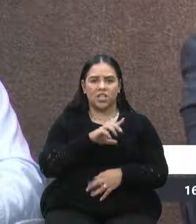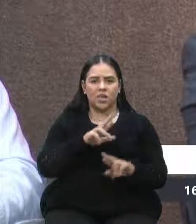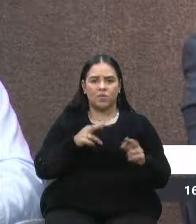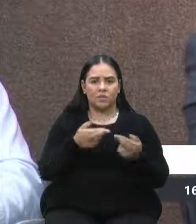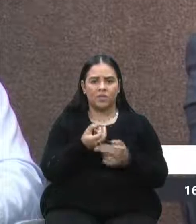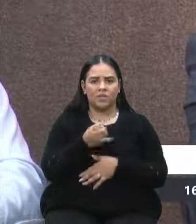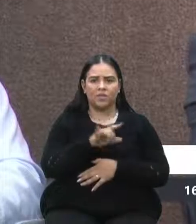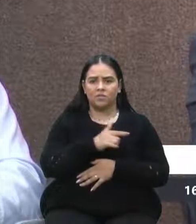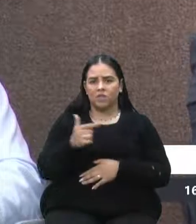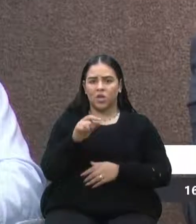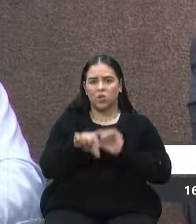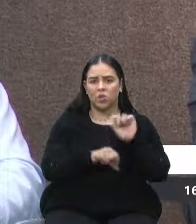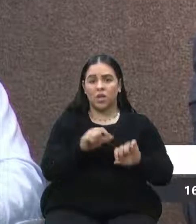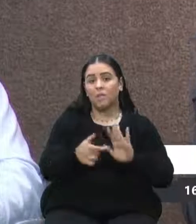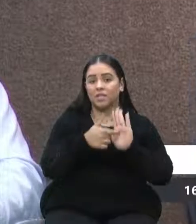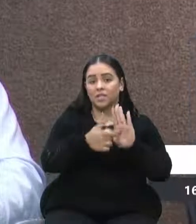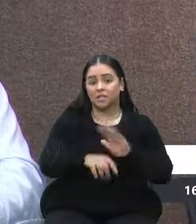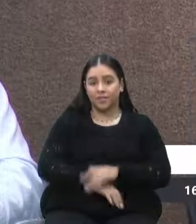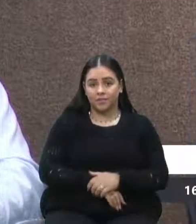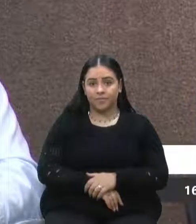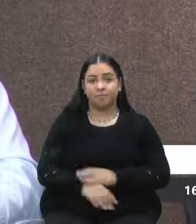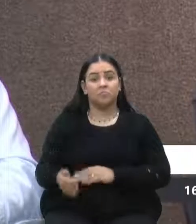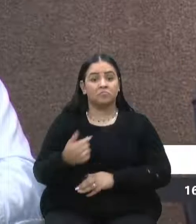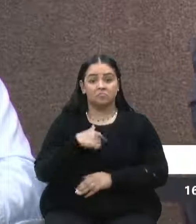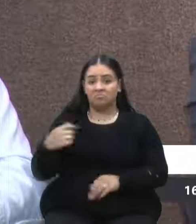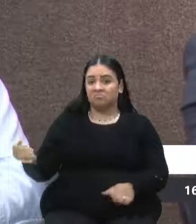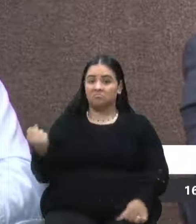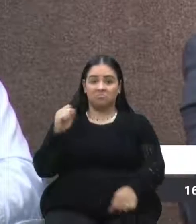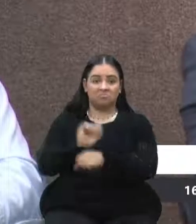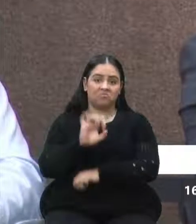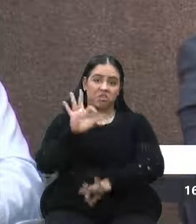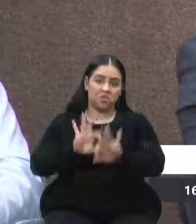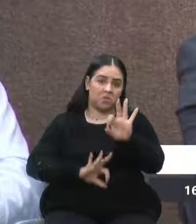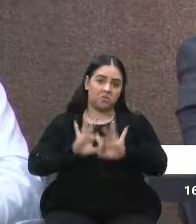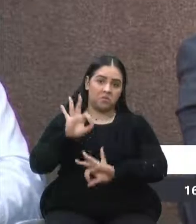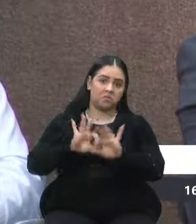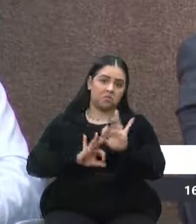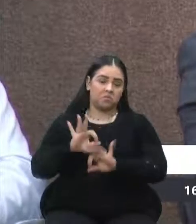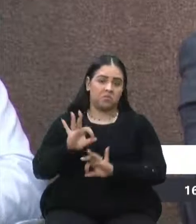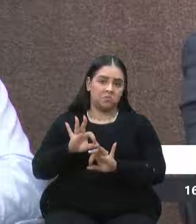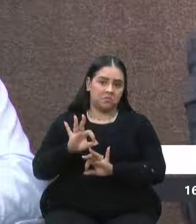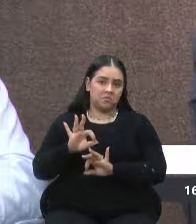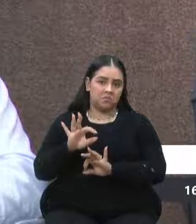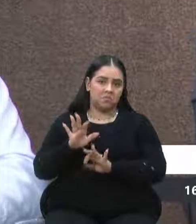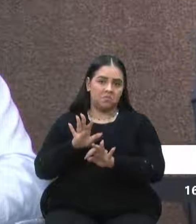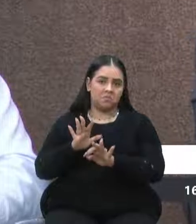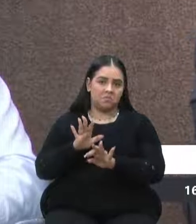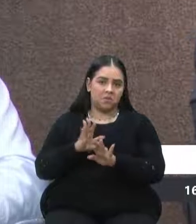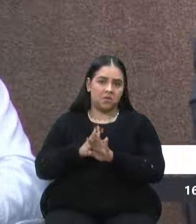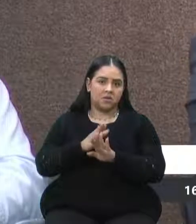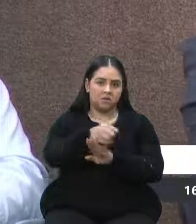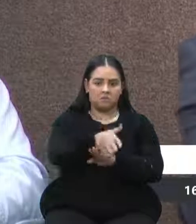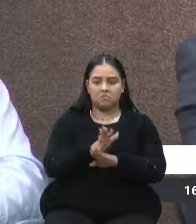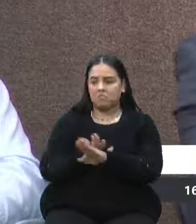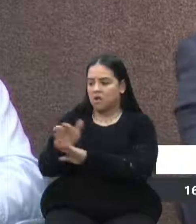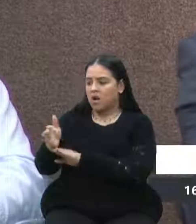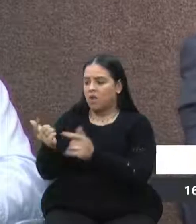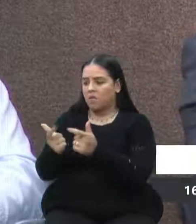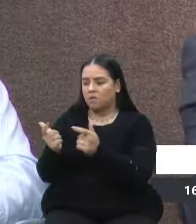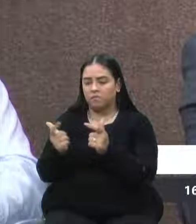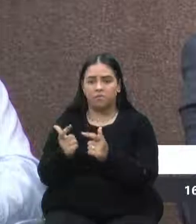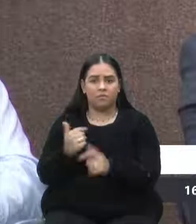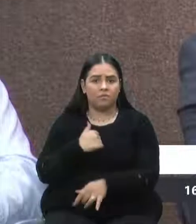o que apresentar. Eu estou aguardando o projeto dos acessos, que não tem. Eu estou